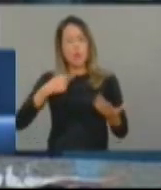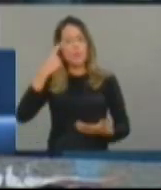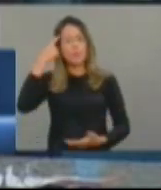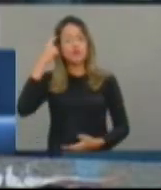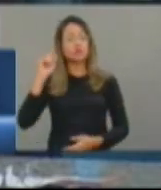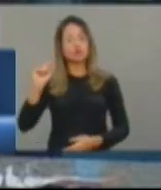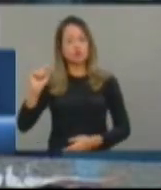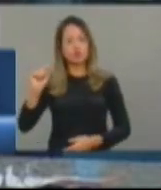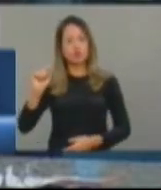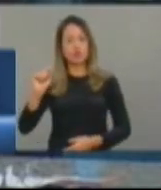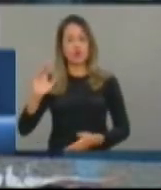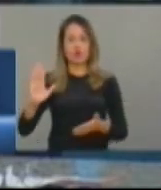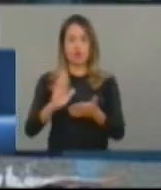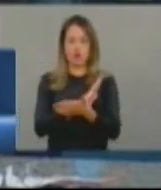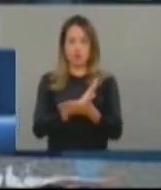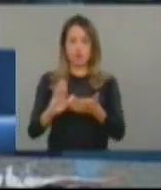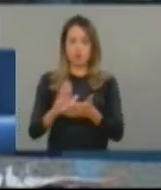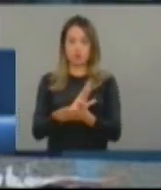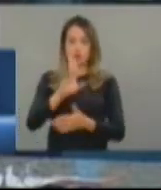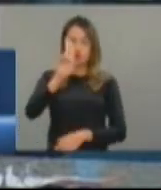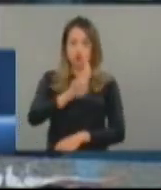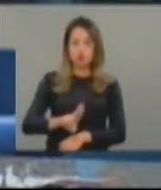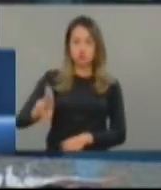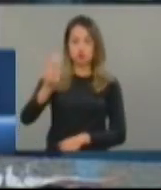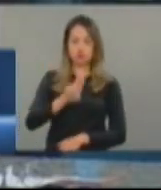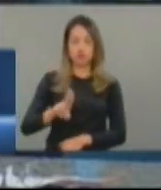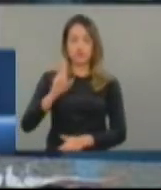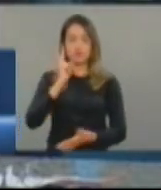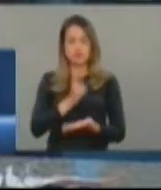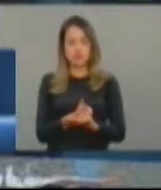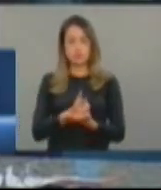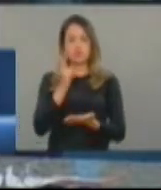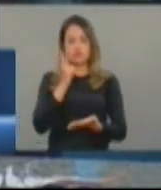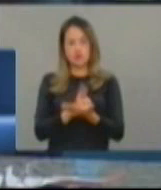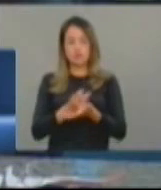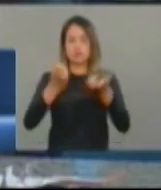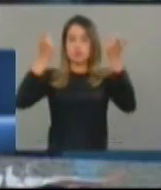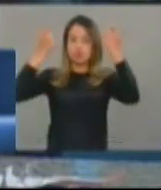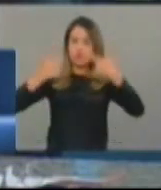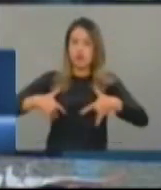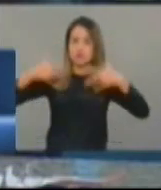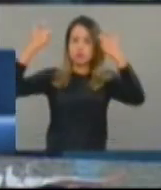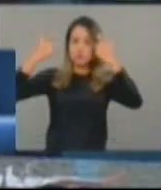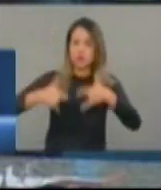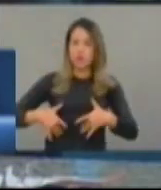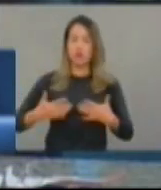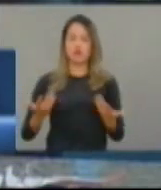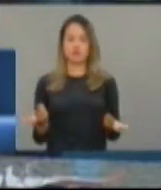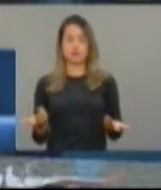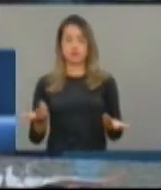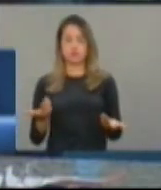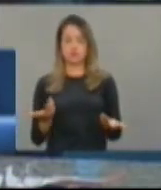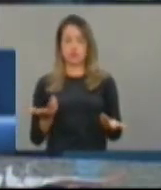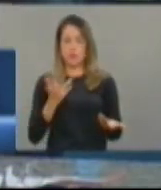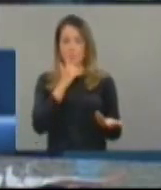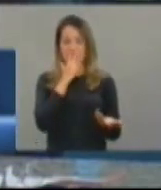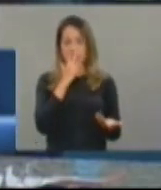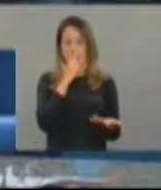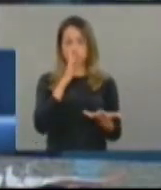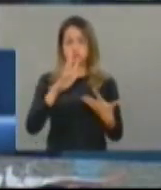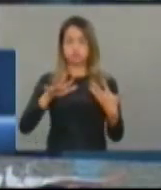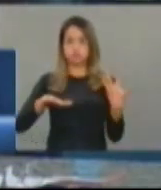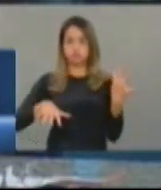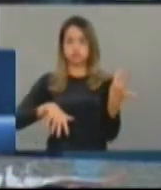os argumentos que se utilizaram sempre para explicar essa profusão tão